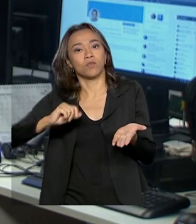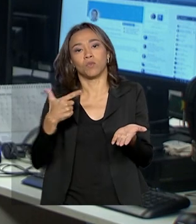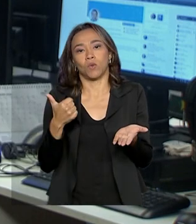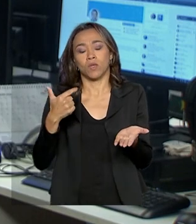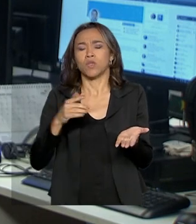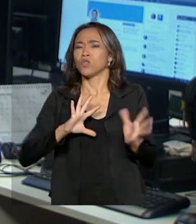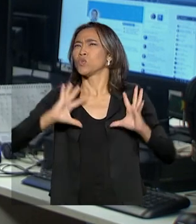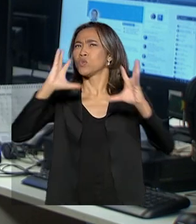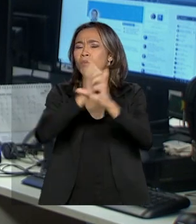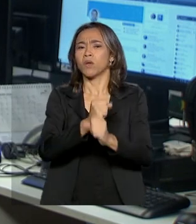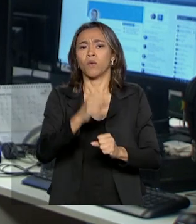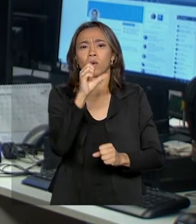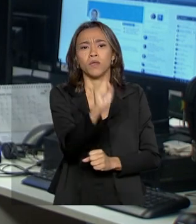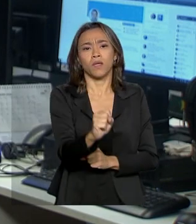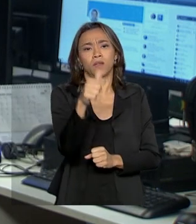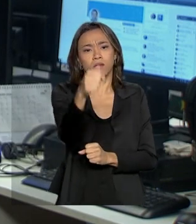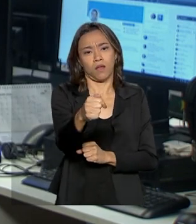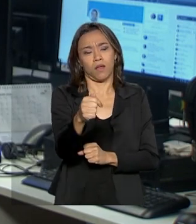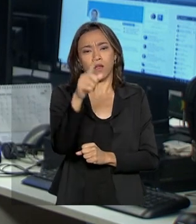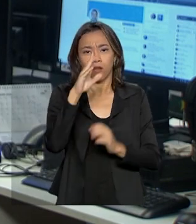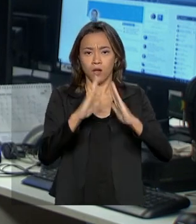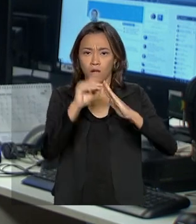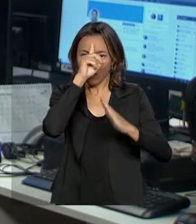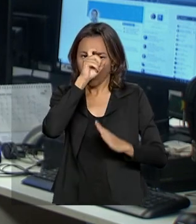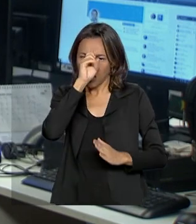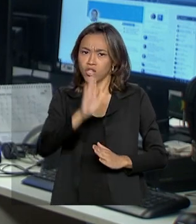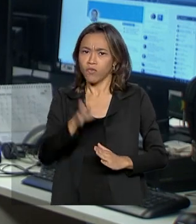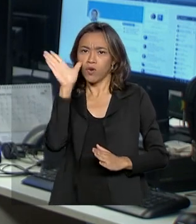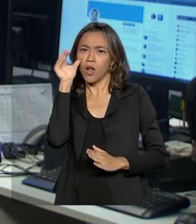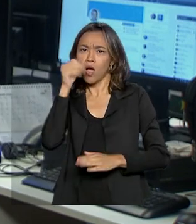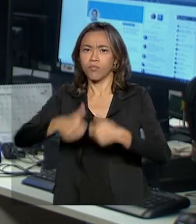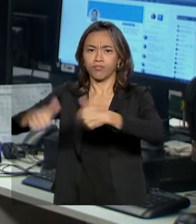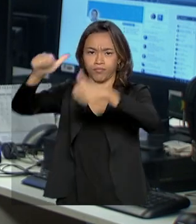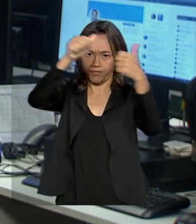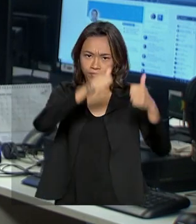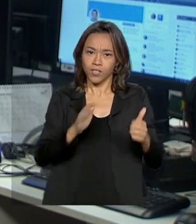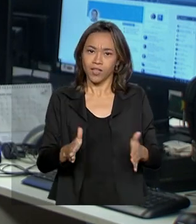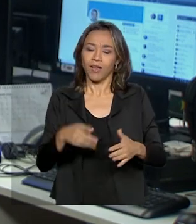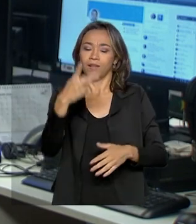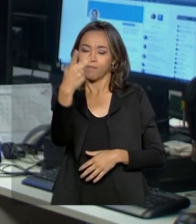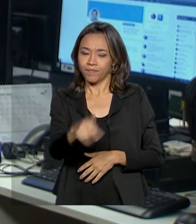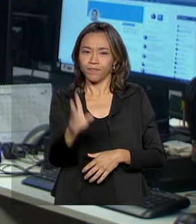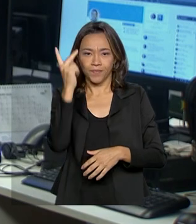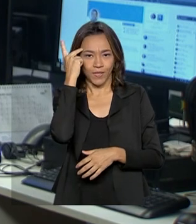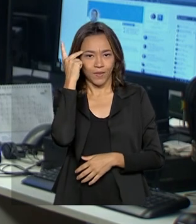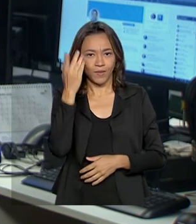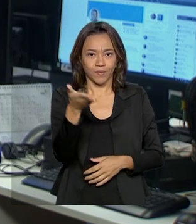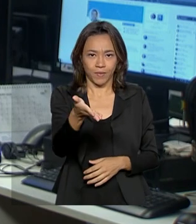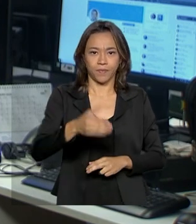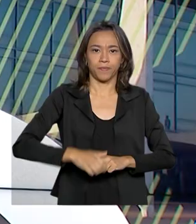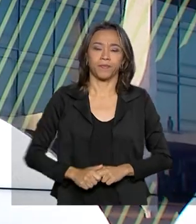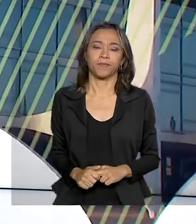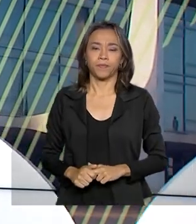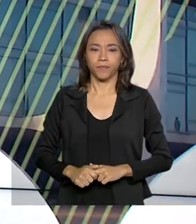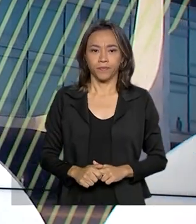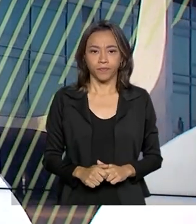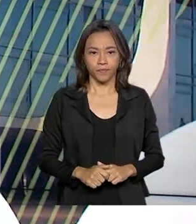hospitais já passaram pela intervenção. De São Paulo, Dima Soldi, para o governo agora.